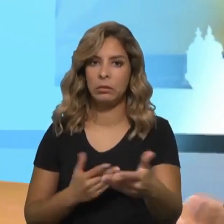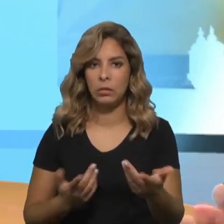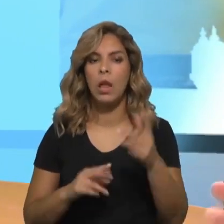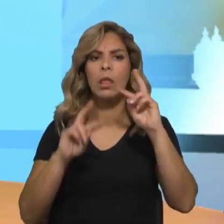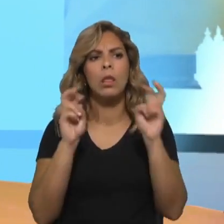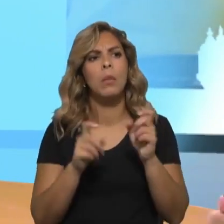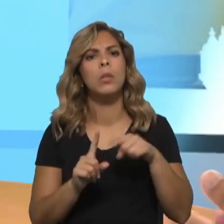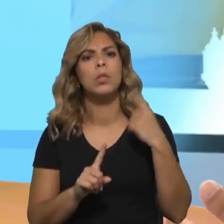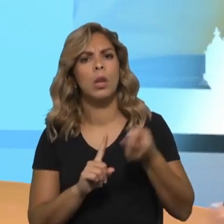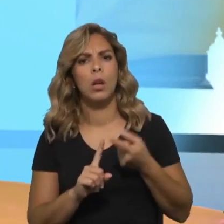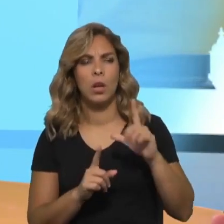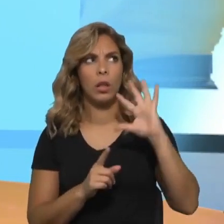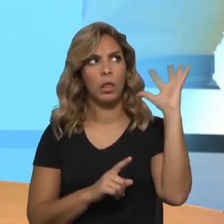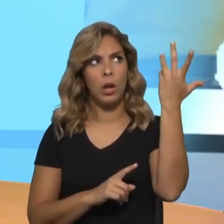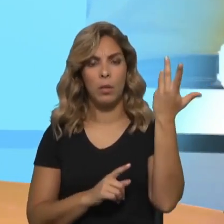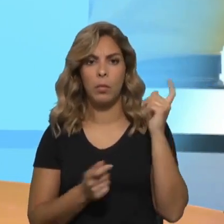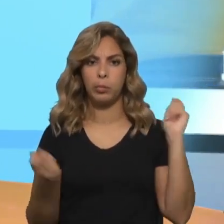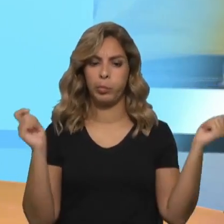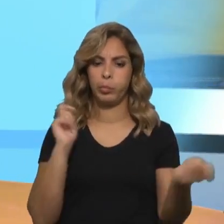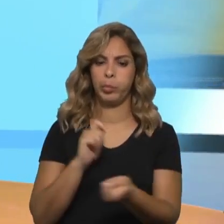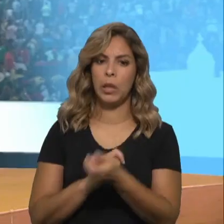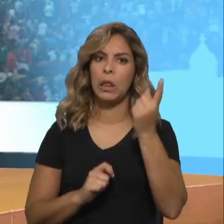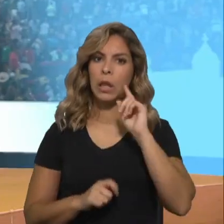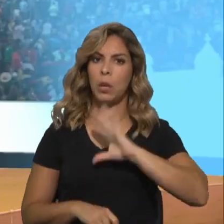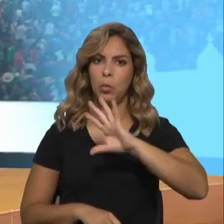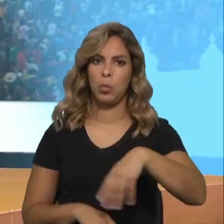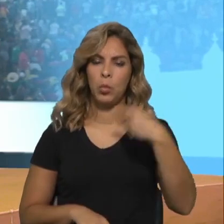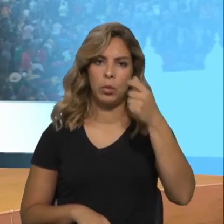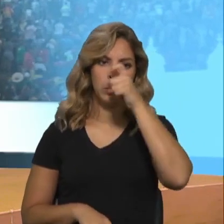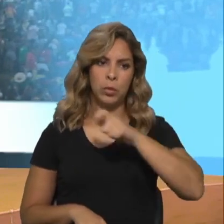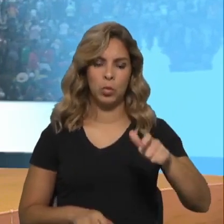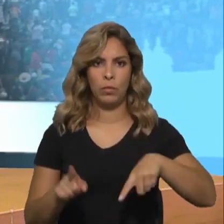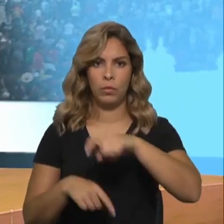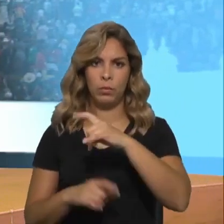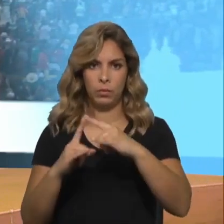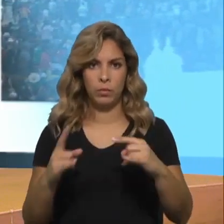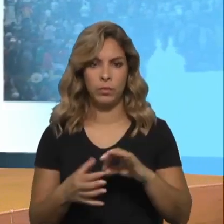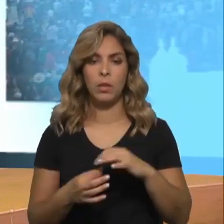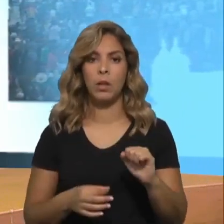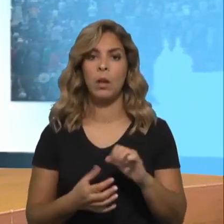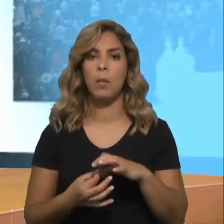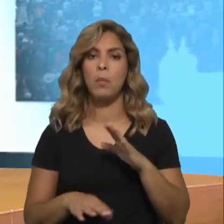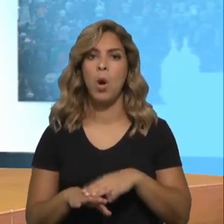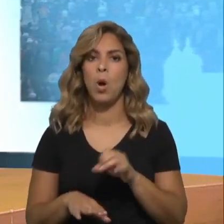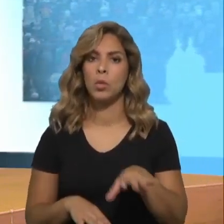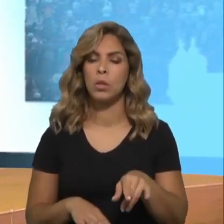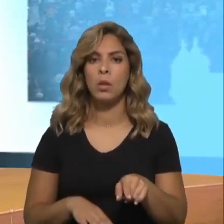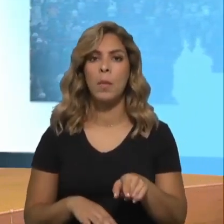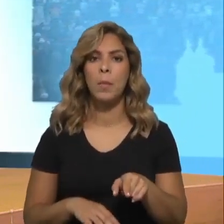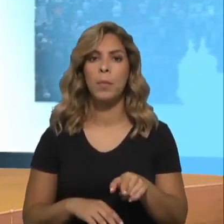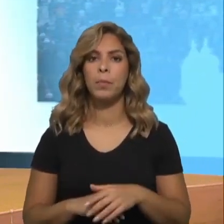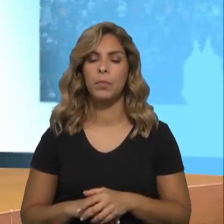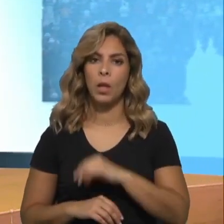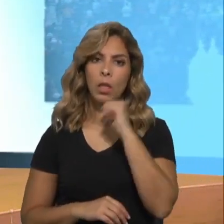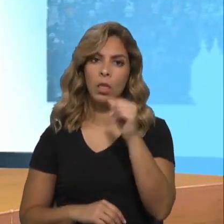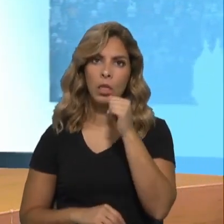refere-se também às mudanças do clima. O tema para o Dia Mundial do Refugiado é uma causa que está na origem a que muitas pessoas